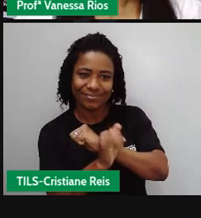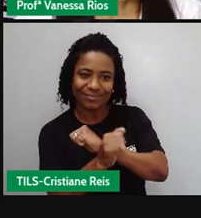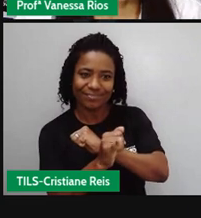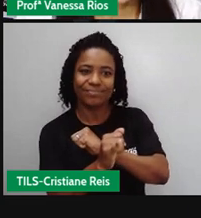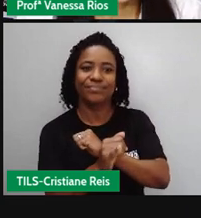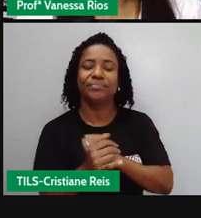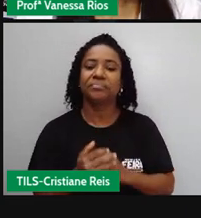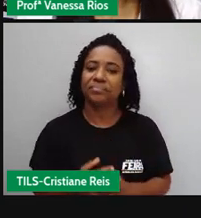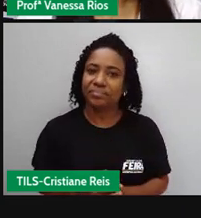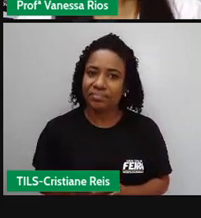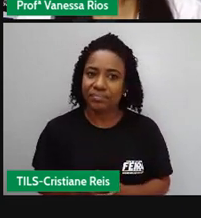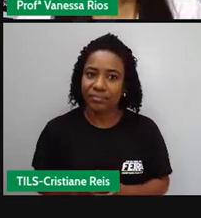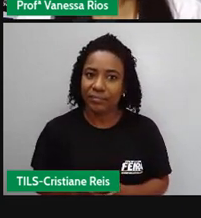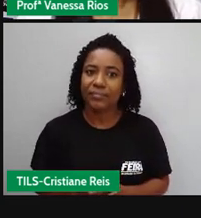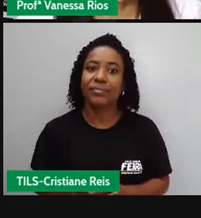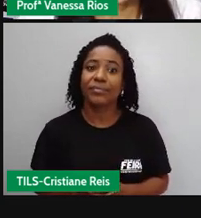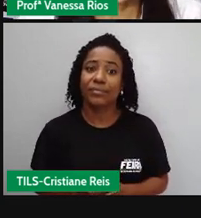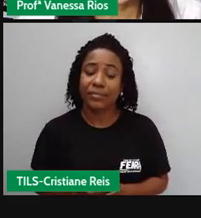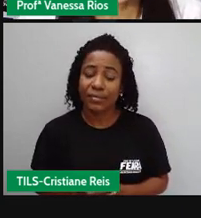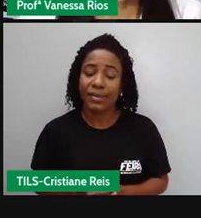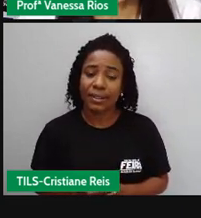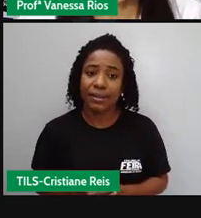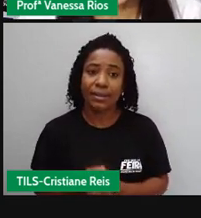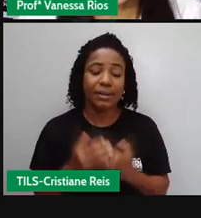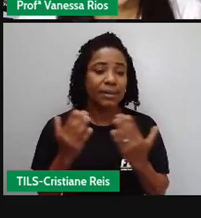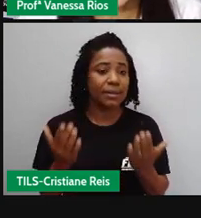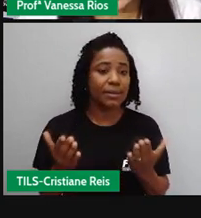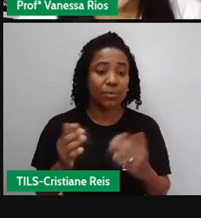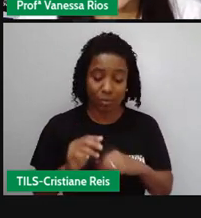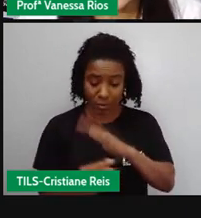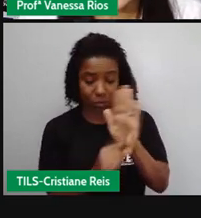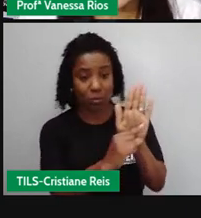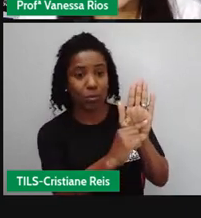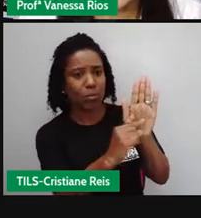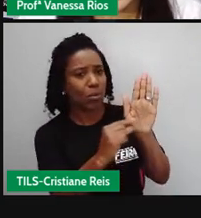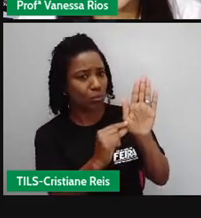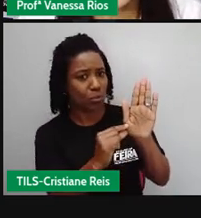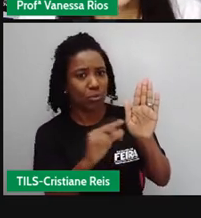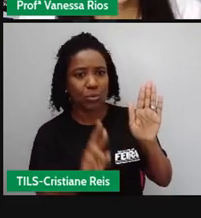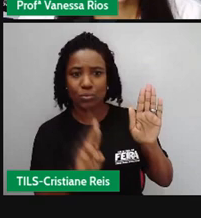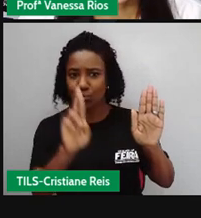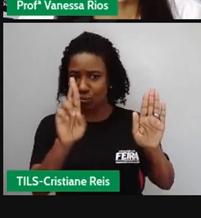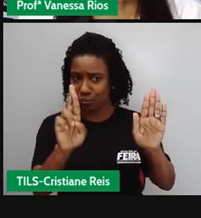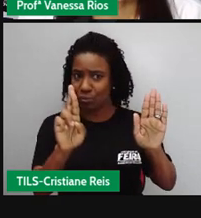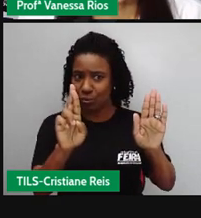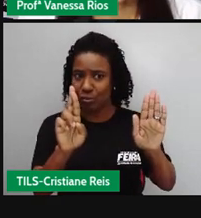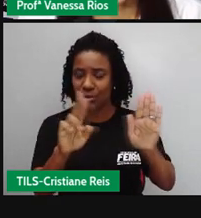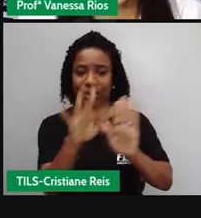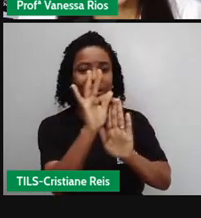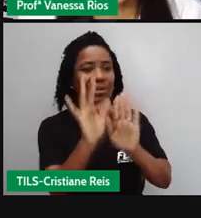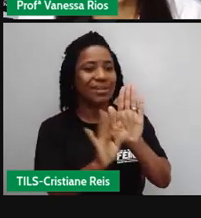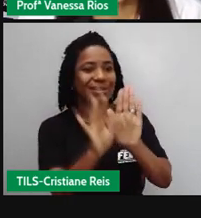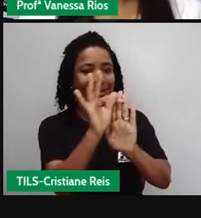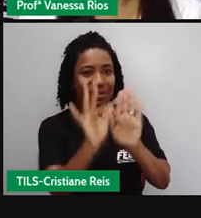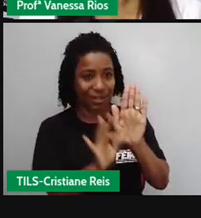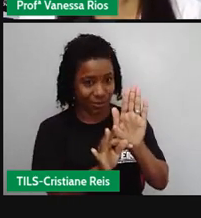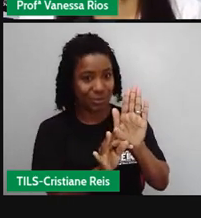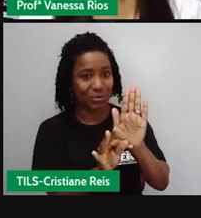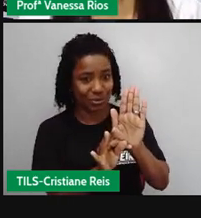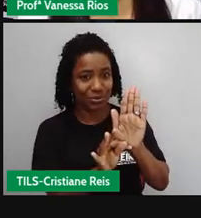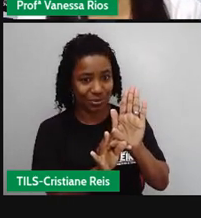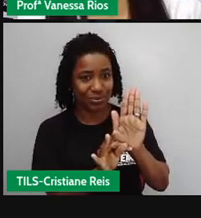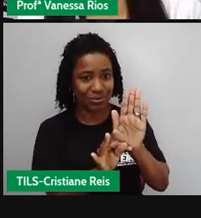Geralmente, qual a intenção do autor a escrever esses textos? A gente observa aí que as crônicas, elas